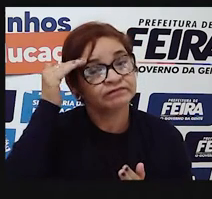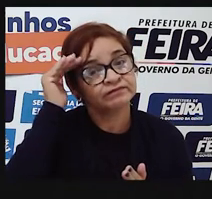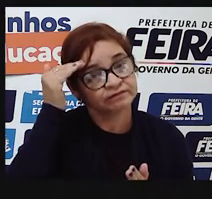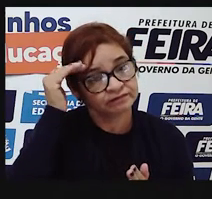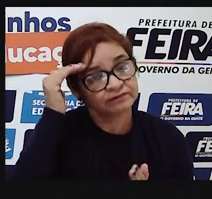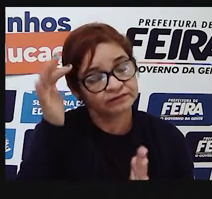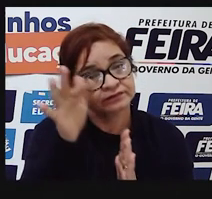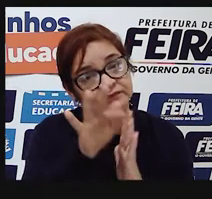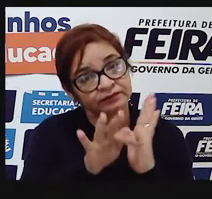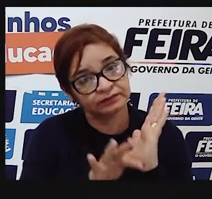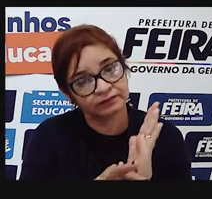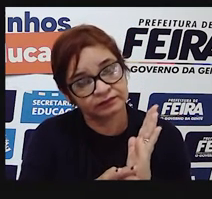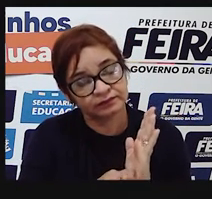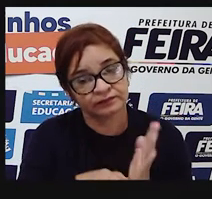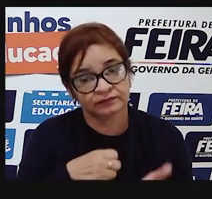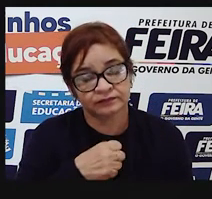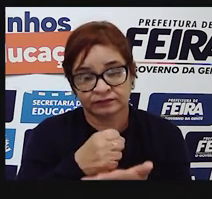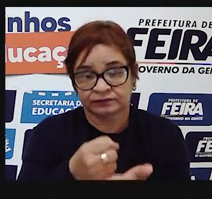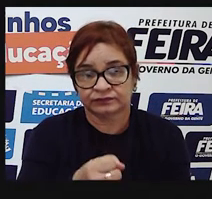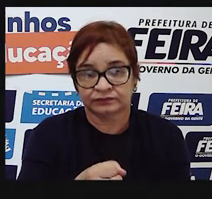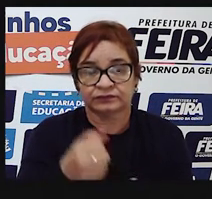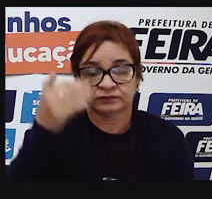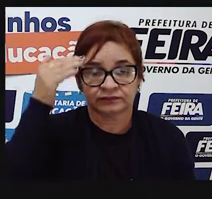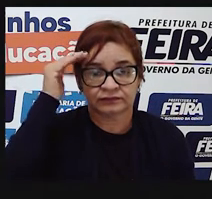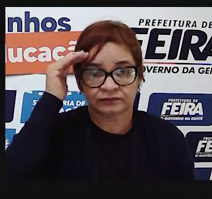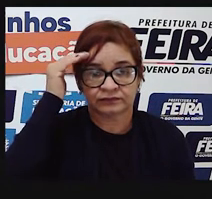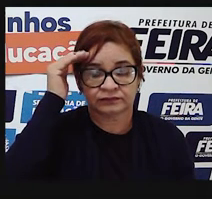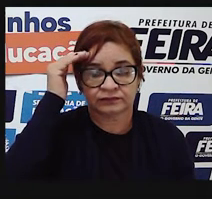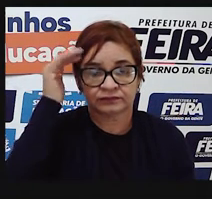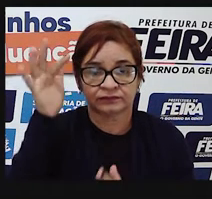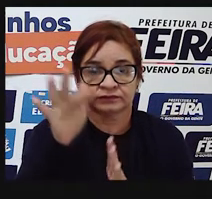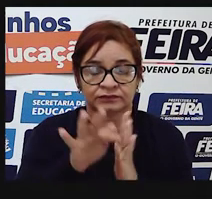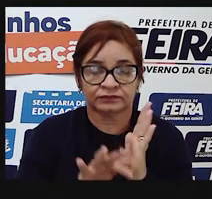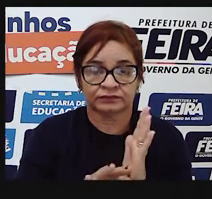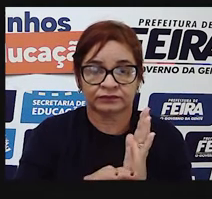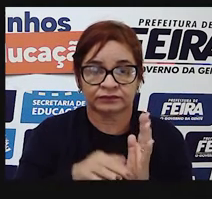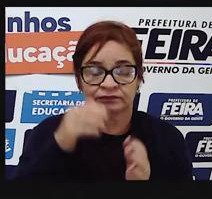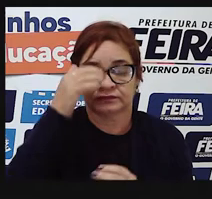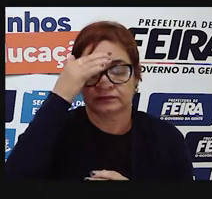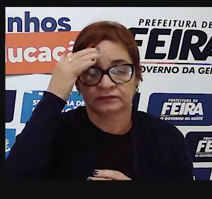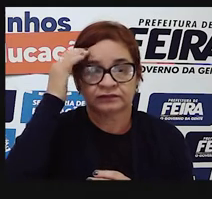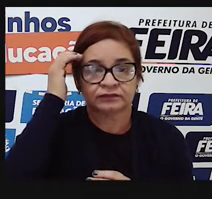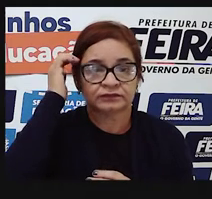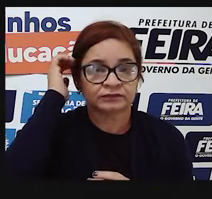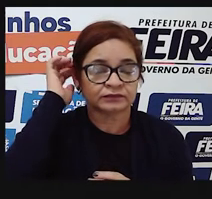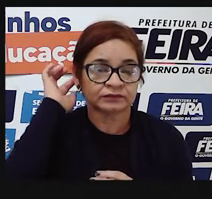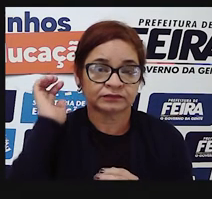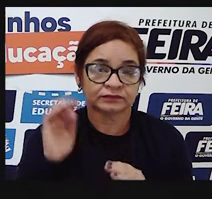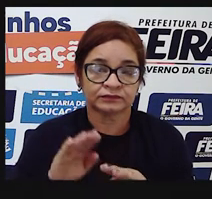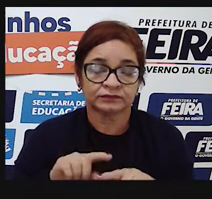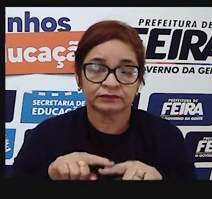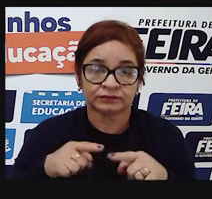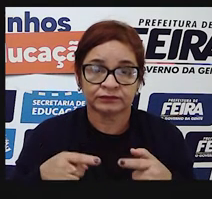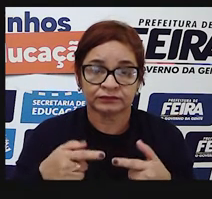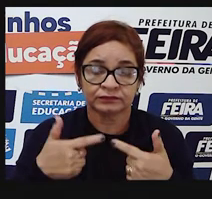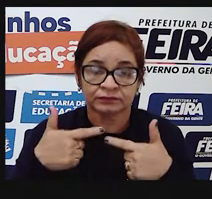te ajudar no sentido, na compreensão do texto. Mas a linguagem também,